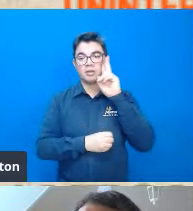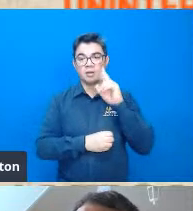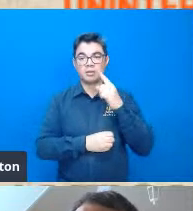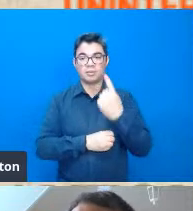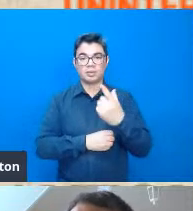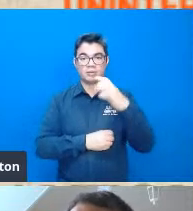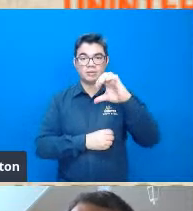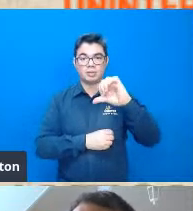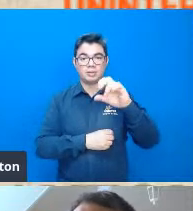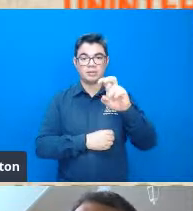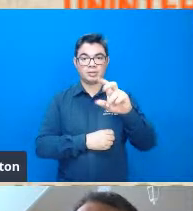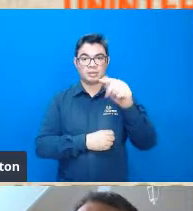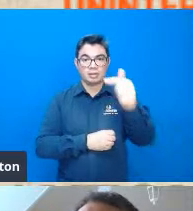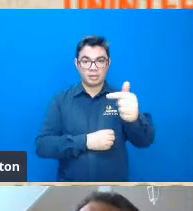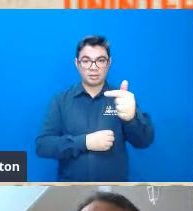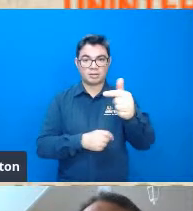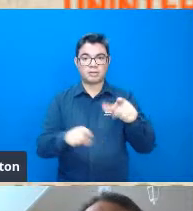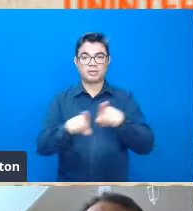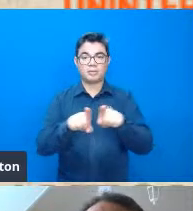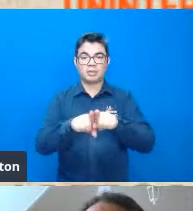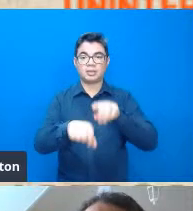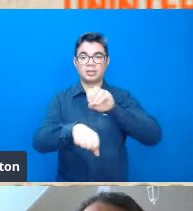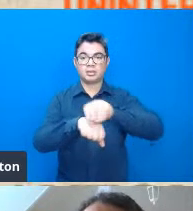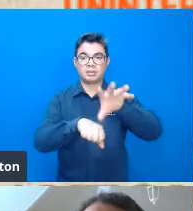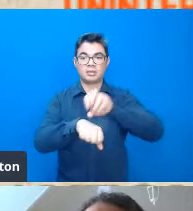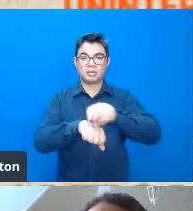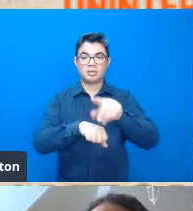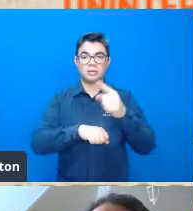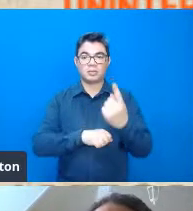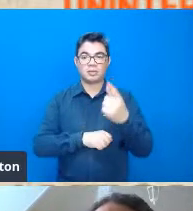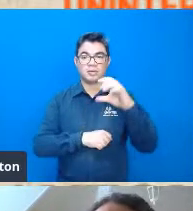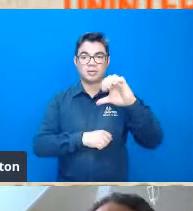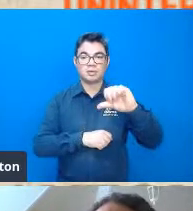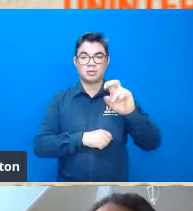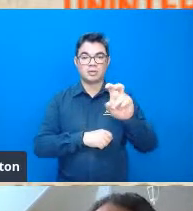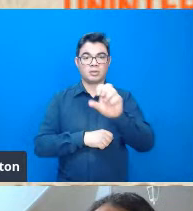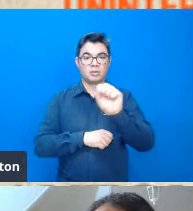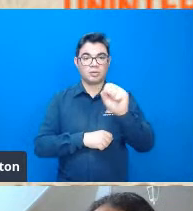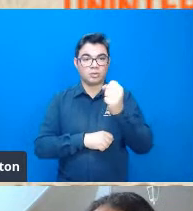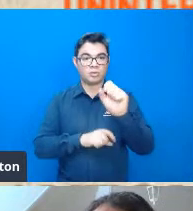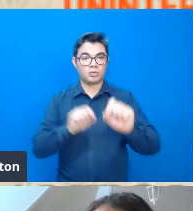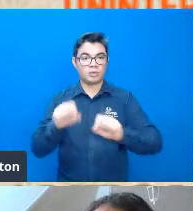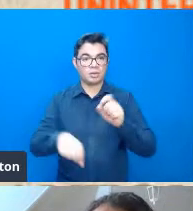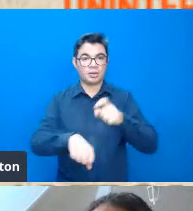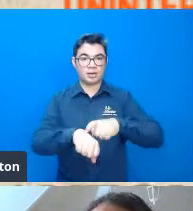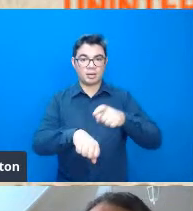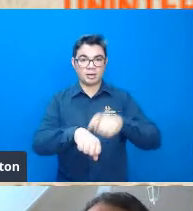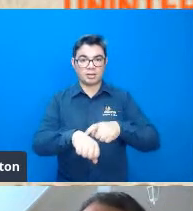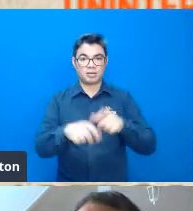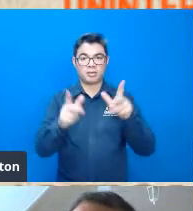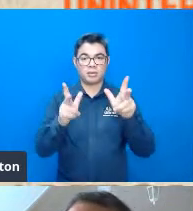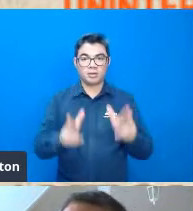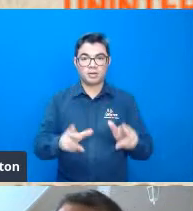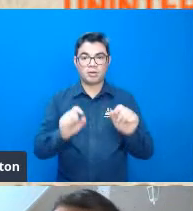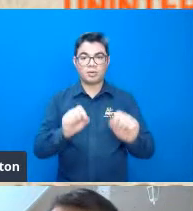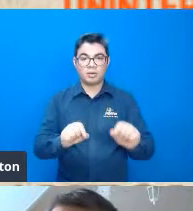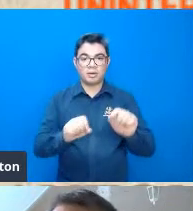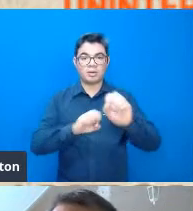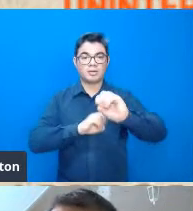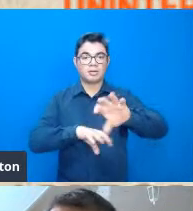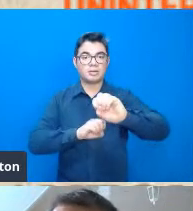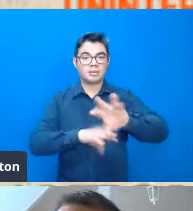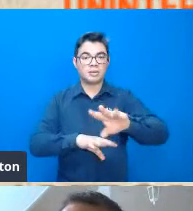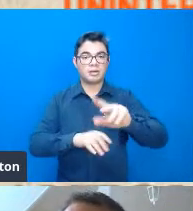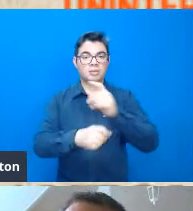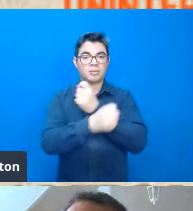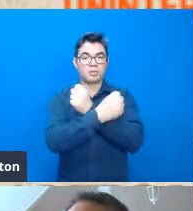e a licenciatura em 1958 e nesse mesmo ano de 58 ele passou a lecionar